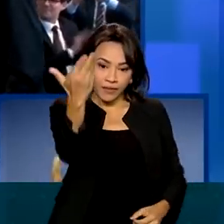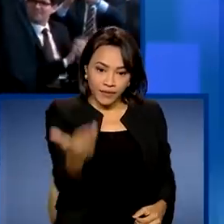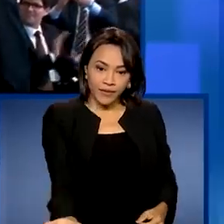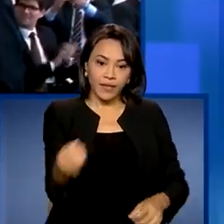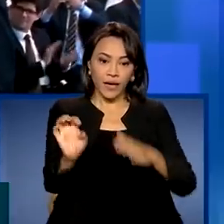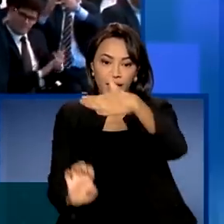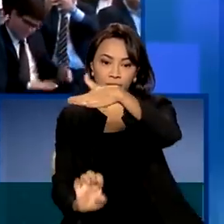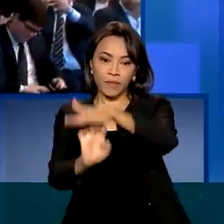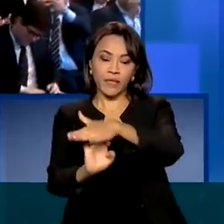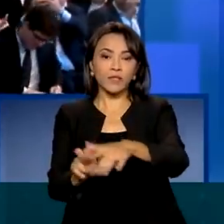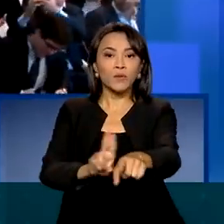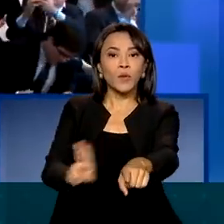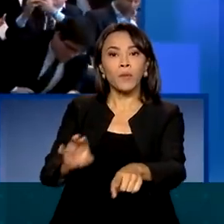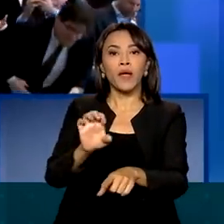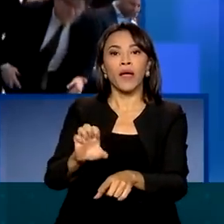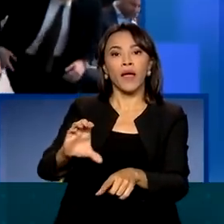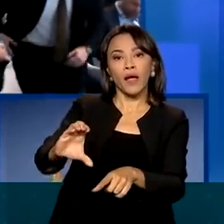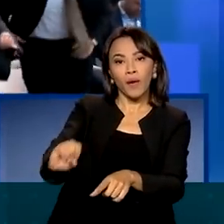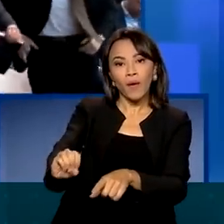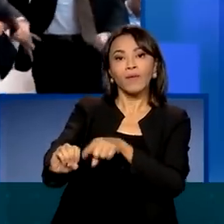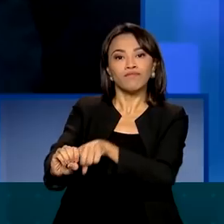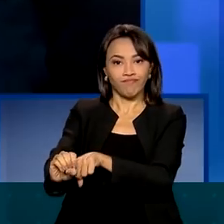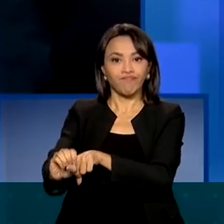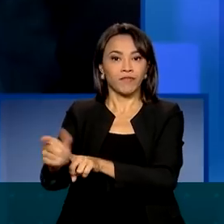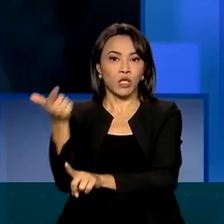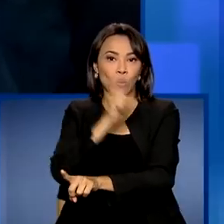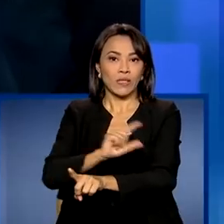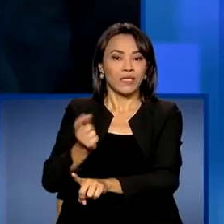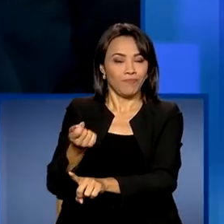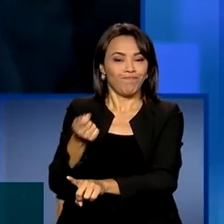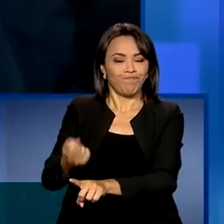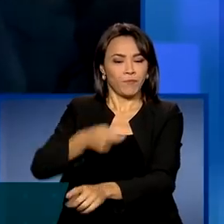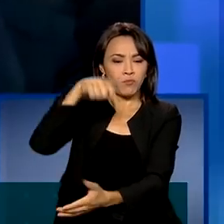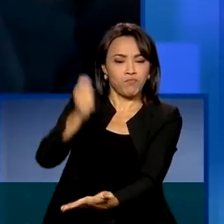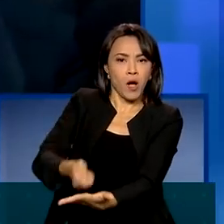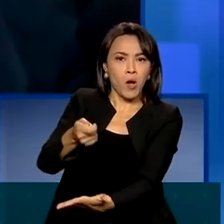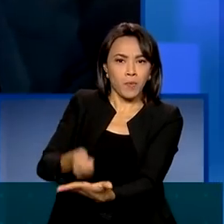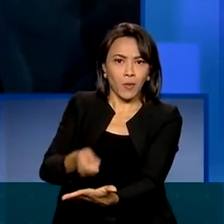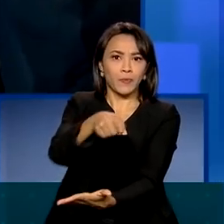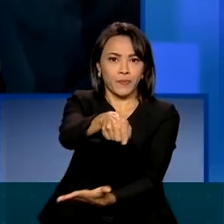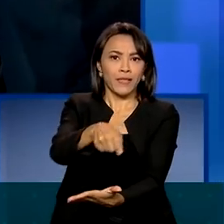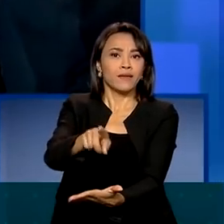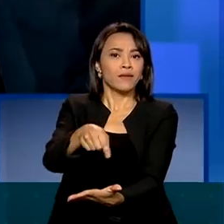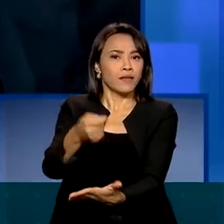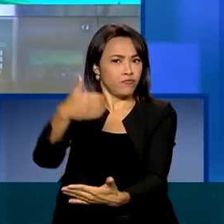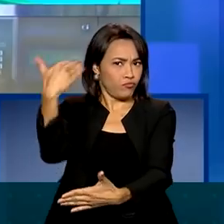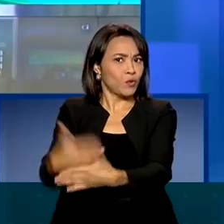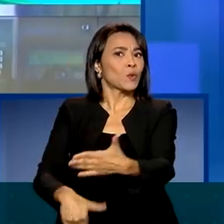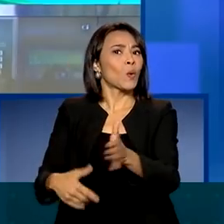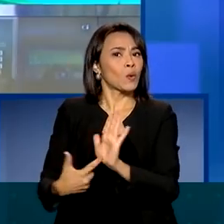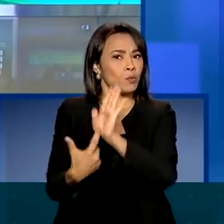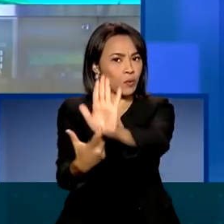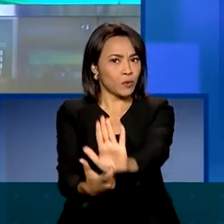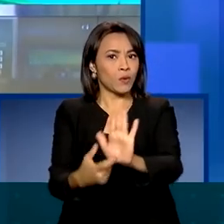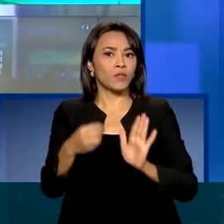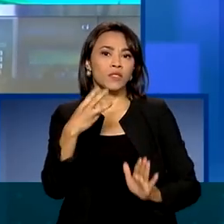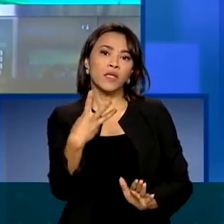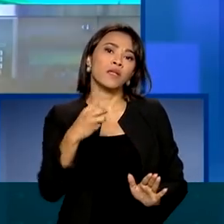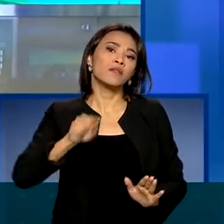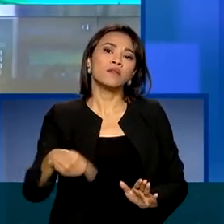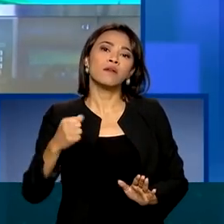empresa Eco Rodovias Concessões e Serviços S.A., que apresentou um desconto na tarifa básica de pedágio de 3